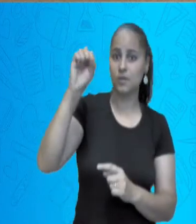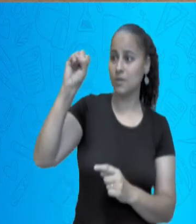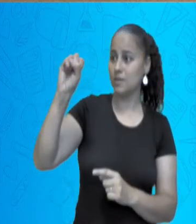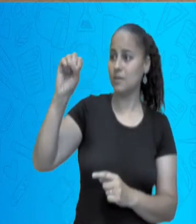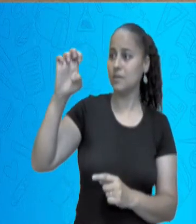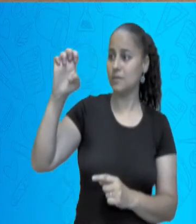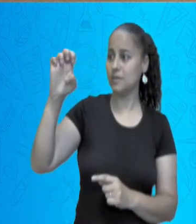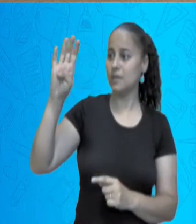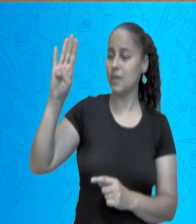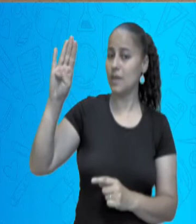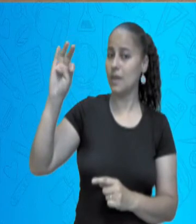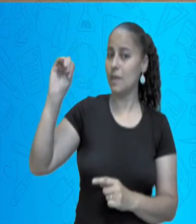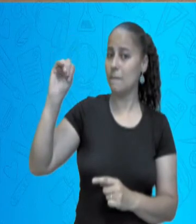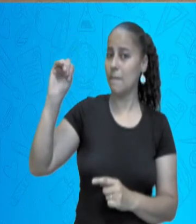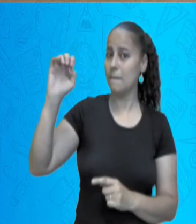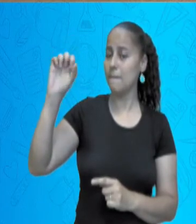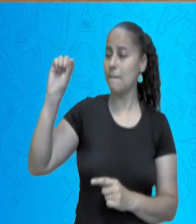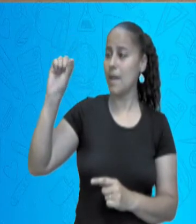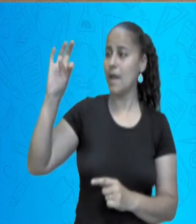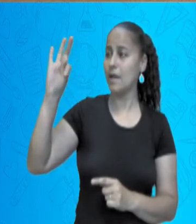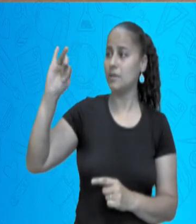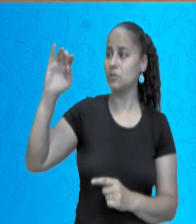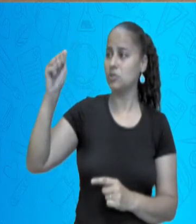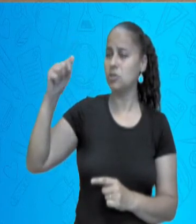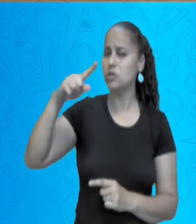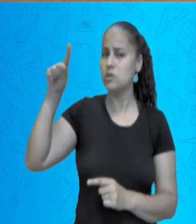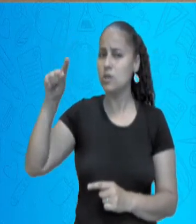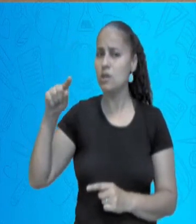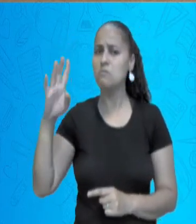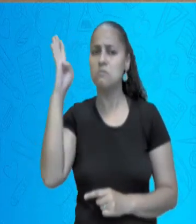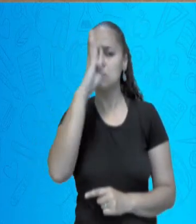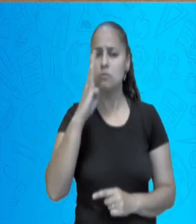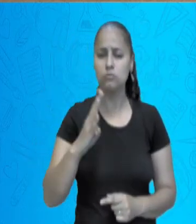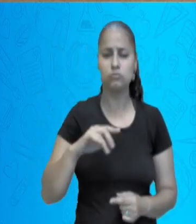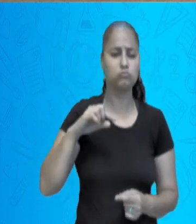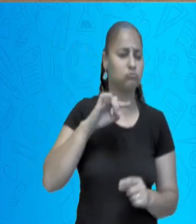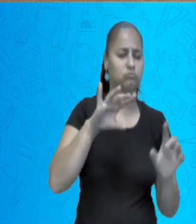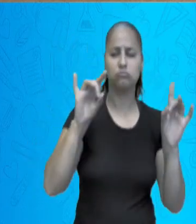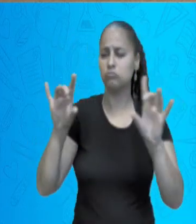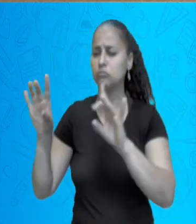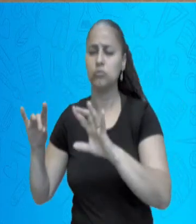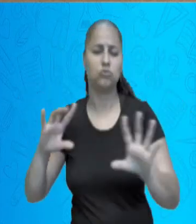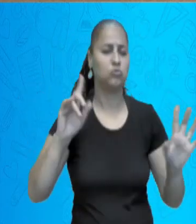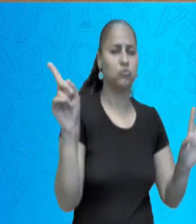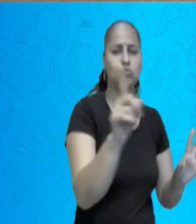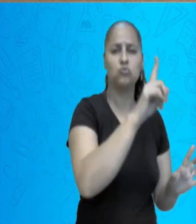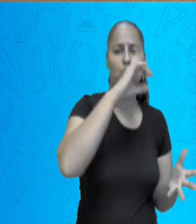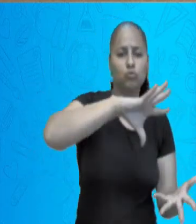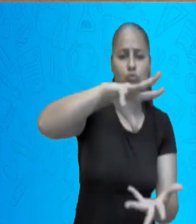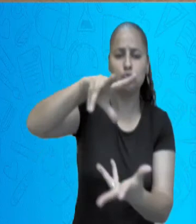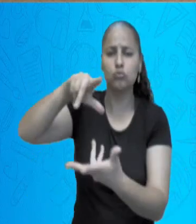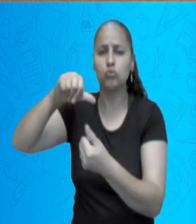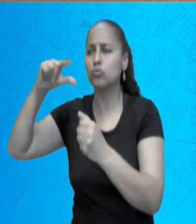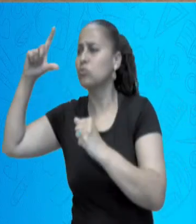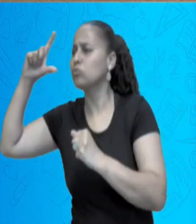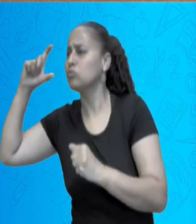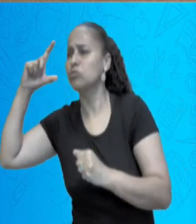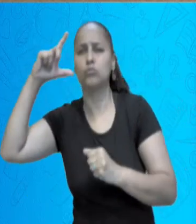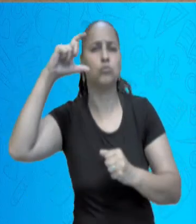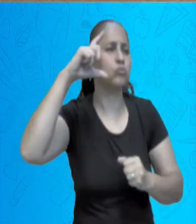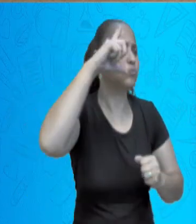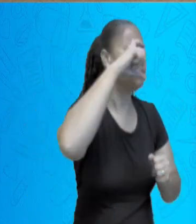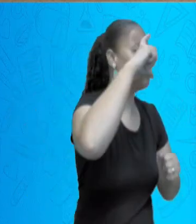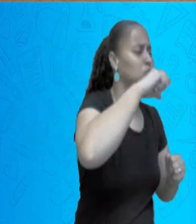fotógrafo brasileiro, que mostrou não só o Brasil, mas viajou por todo o mundo fotografando e ganhando vários